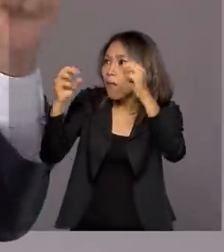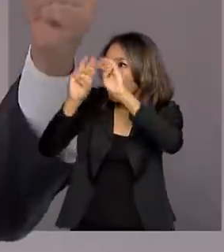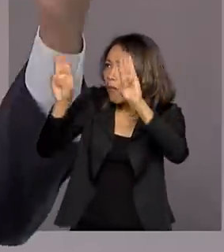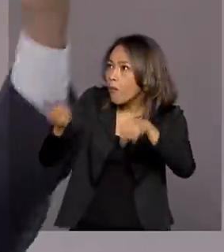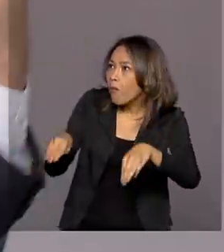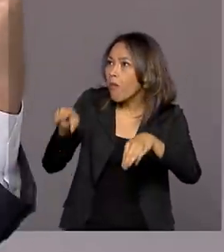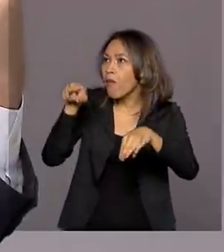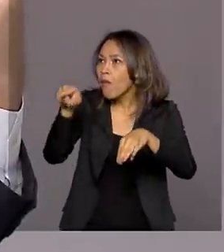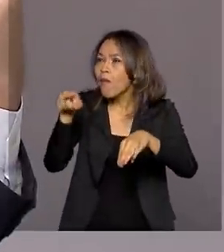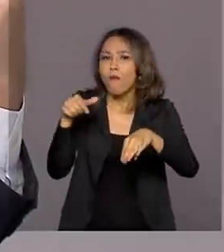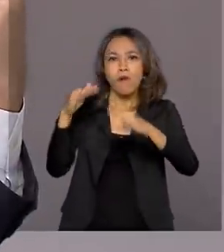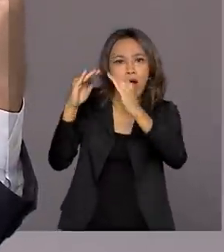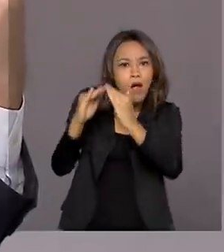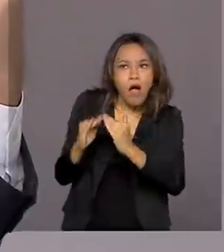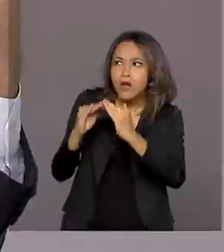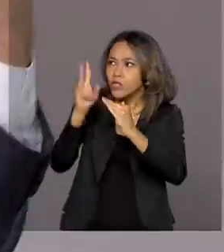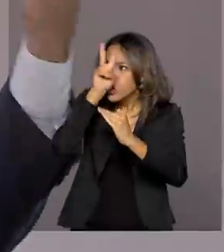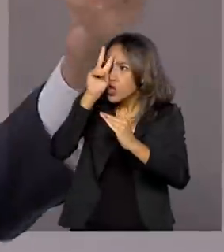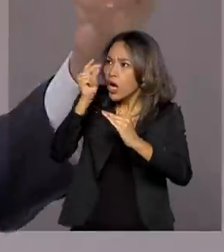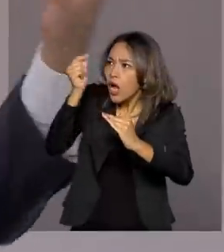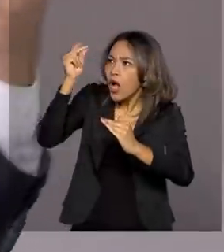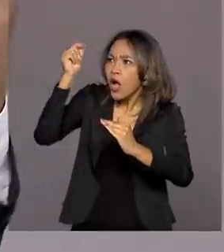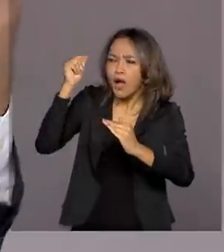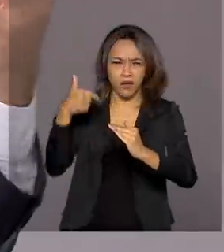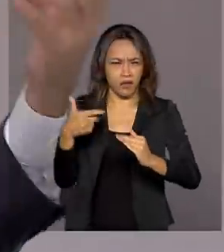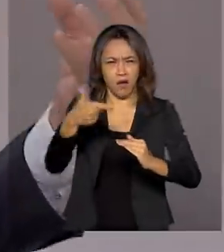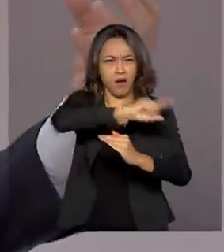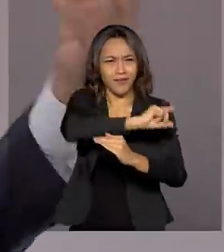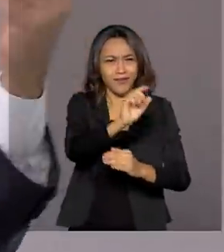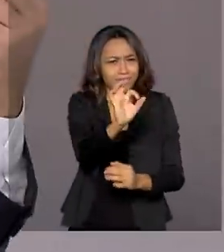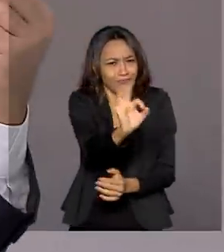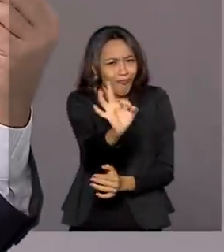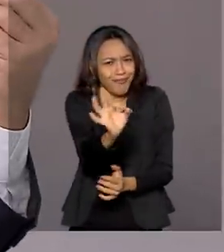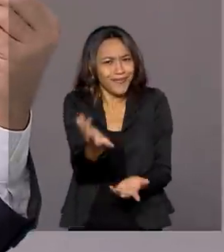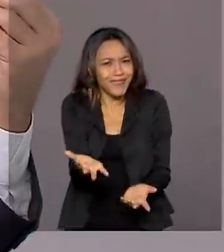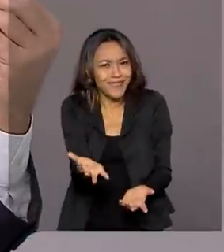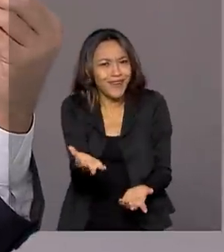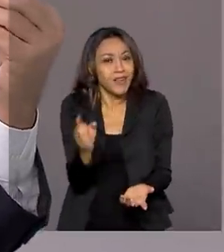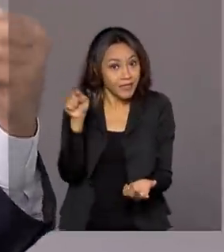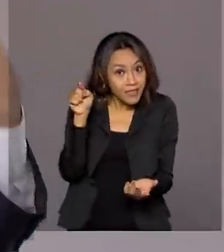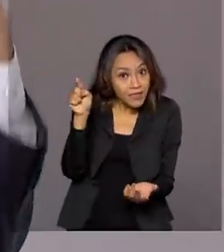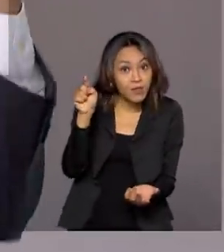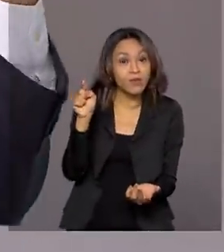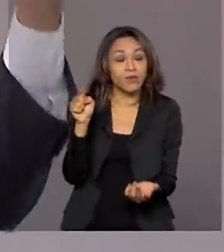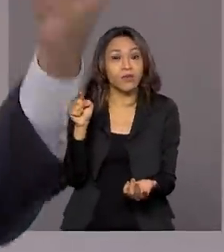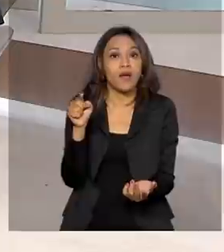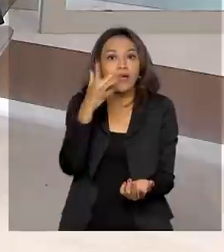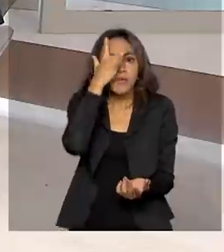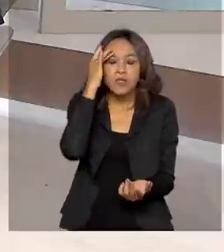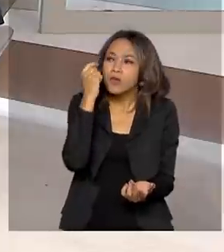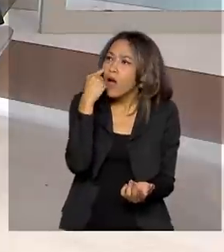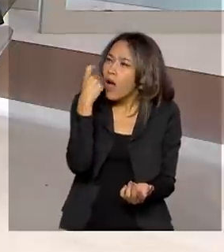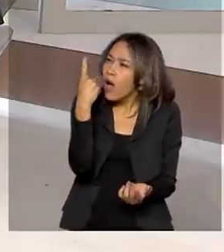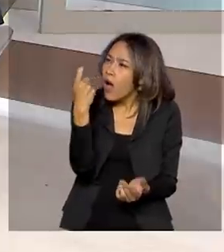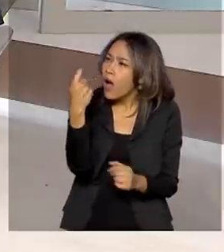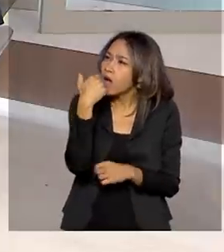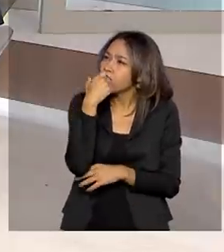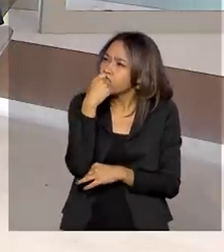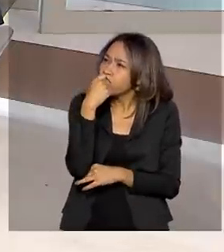cidade. E elas não tinham antes. E como isso também faz com que as pessoas busquem informações